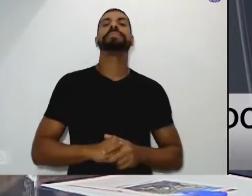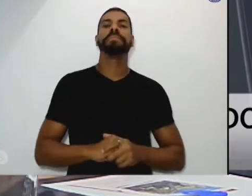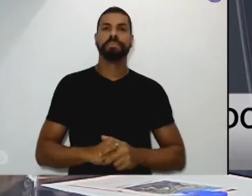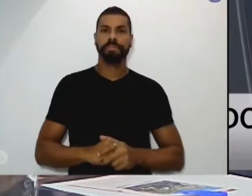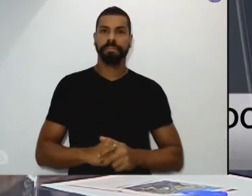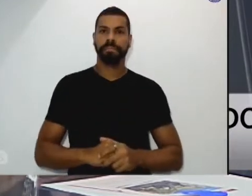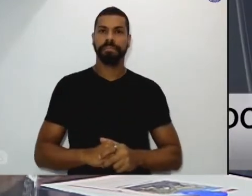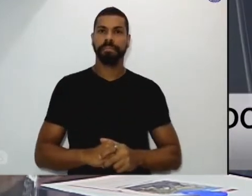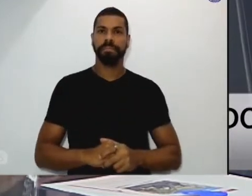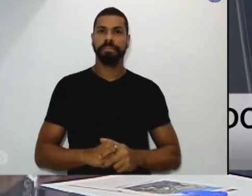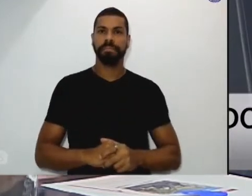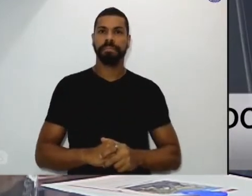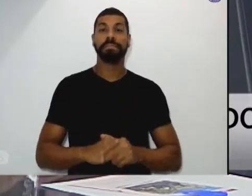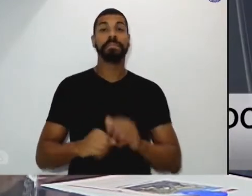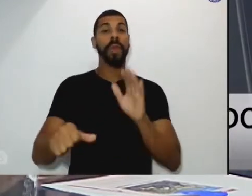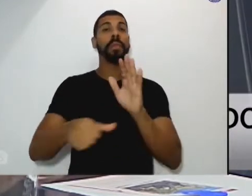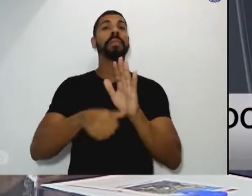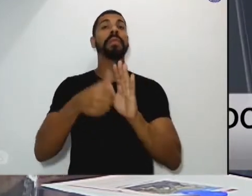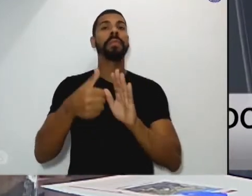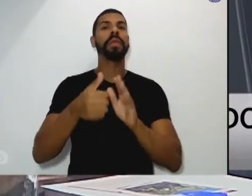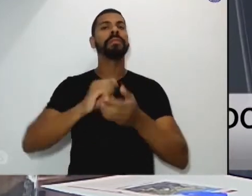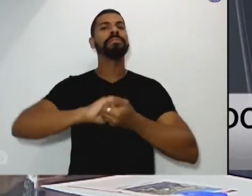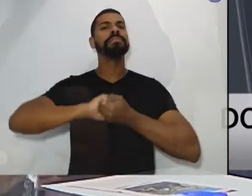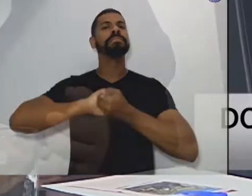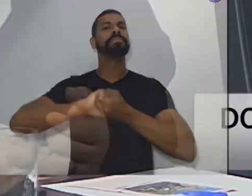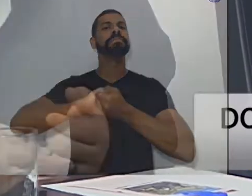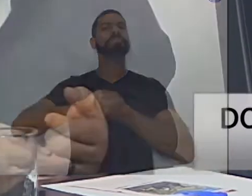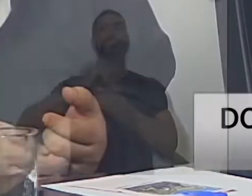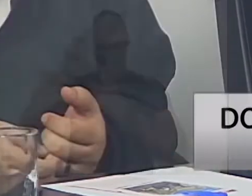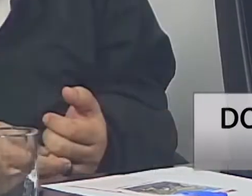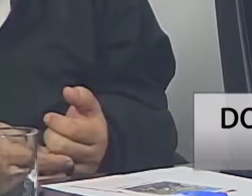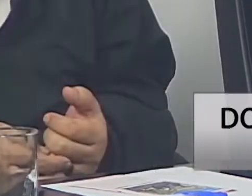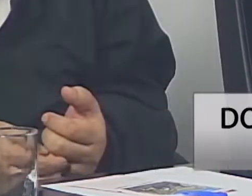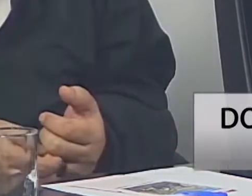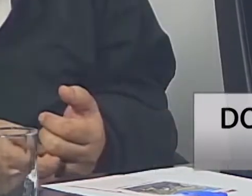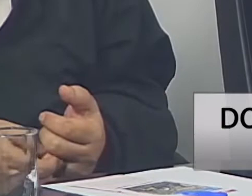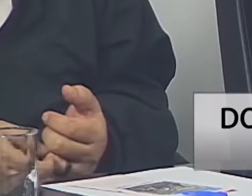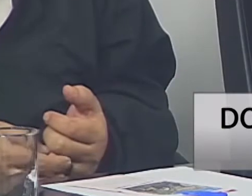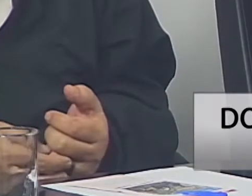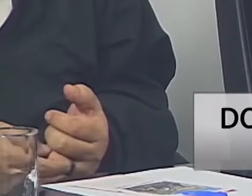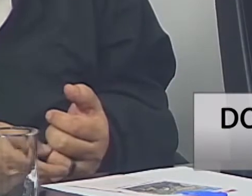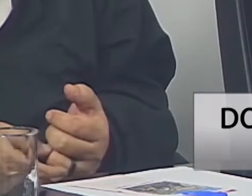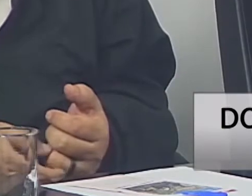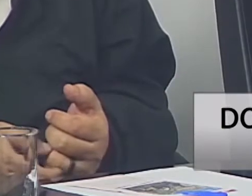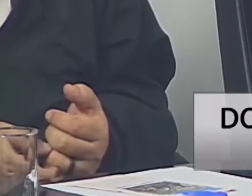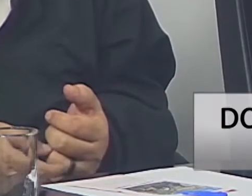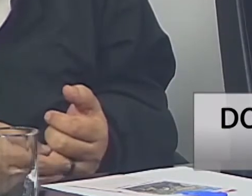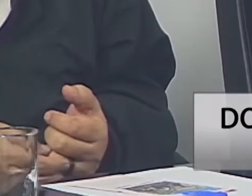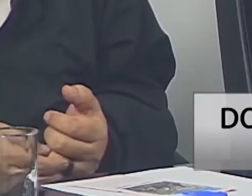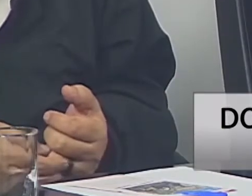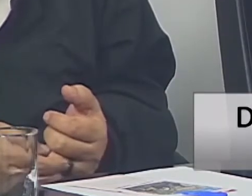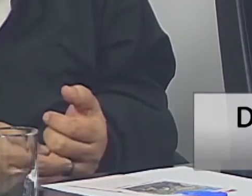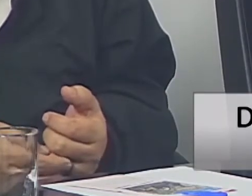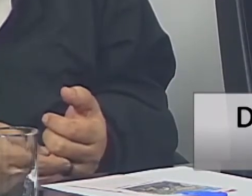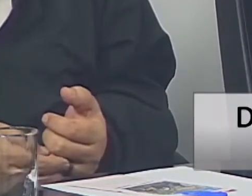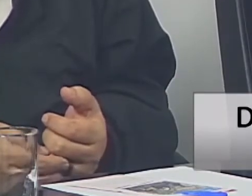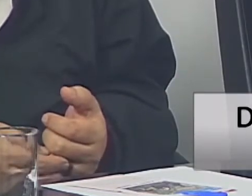em primeiro lugar, saúdo, e na sua pessoa, saúdo os demais membros, nobres vereadores, vereadoras.